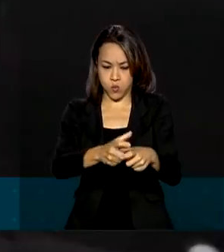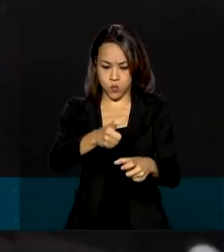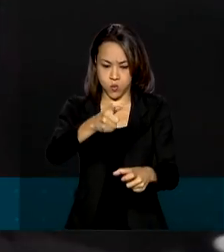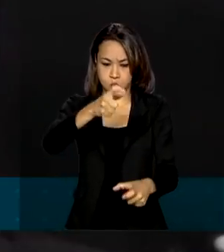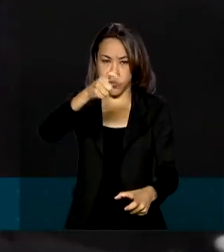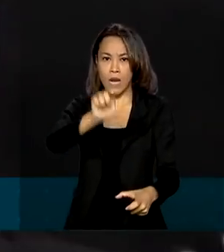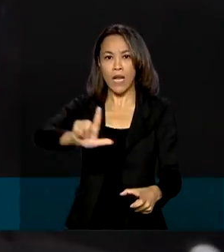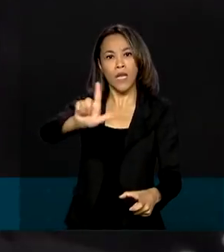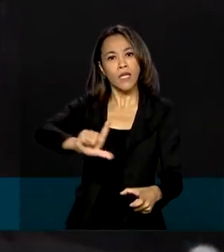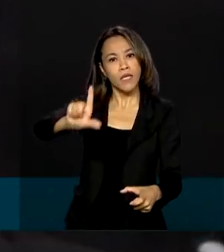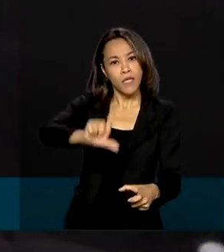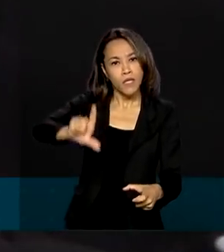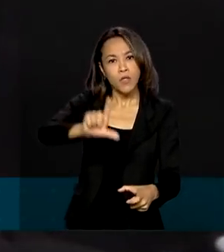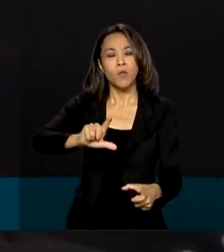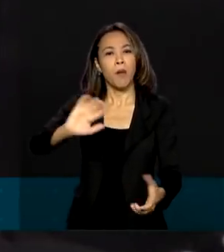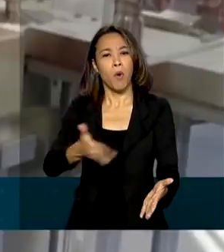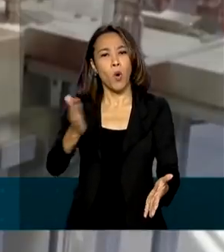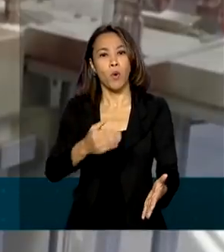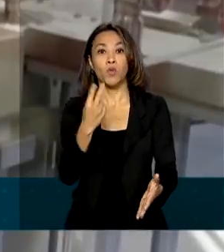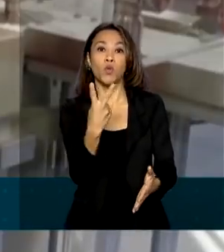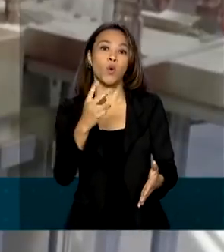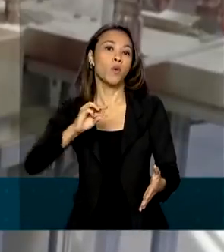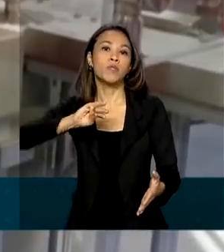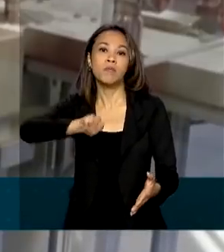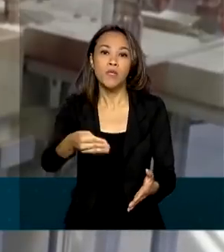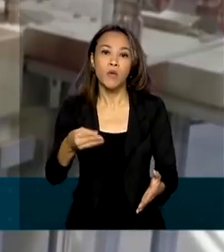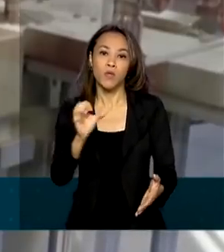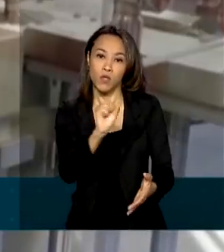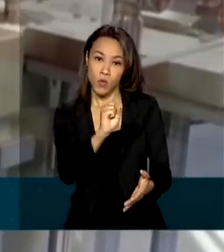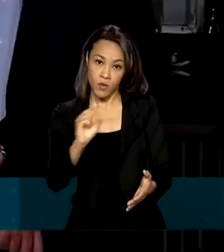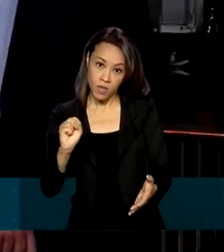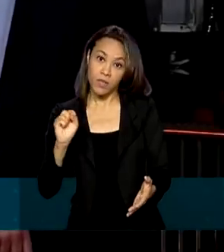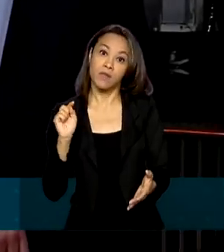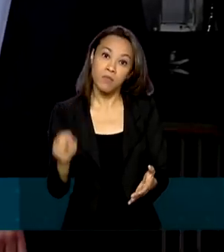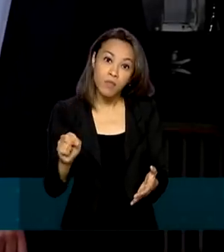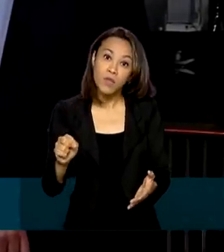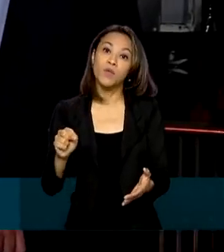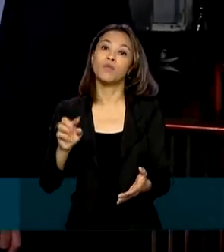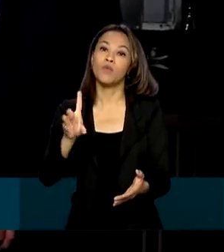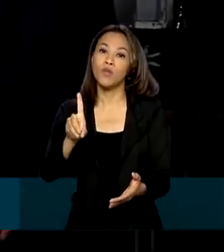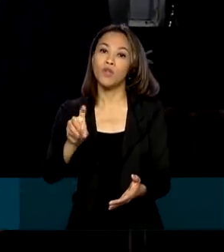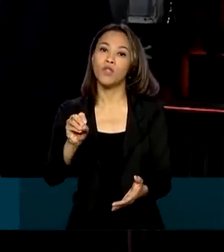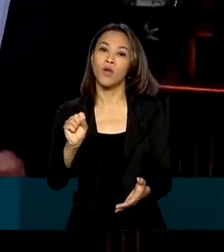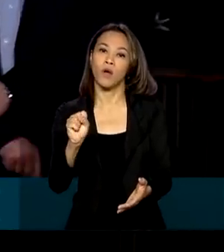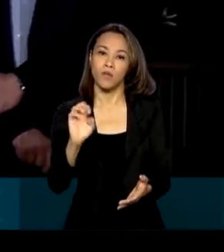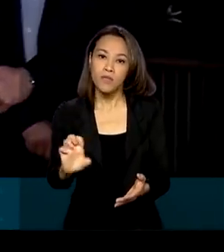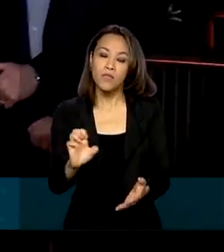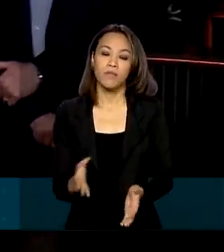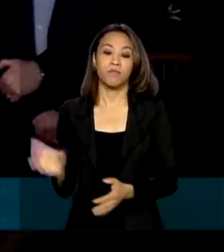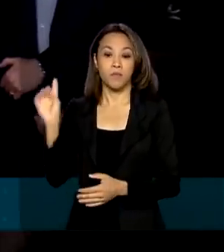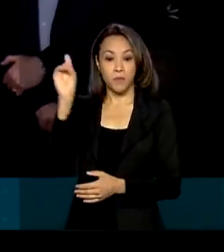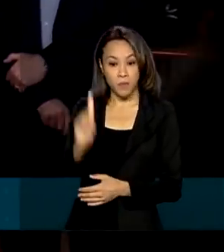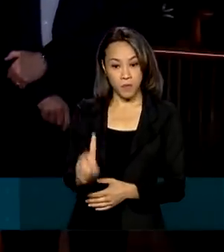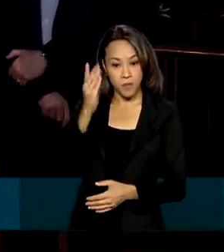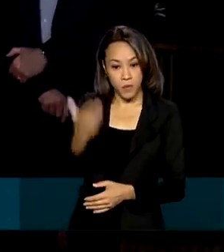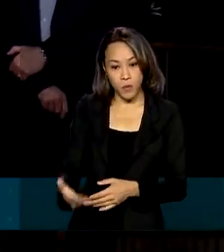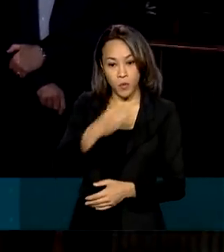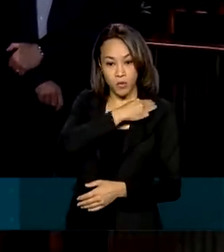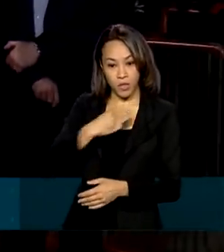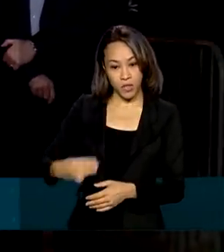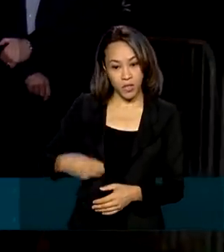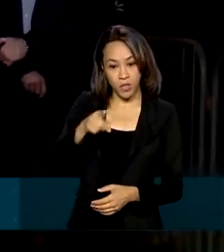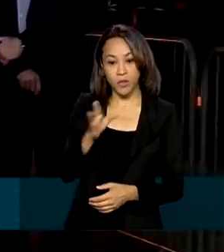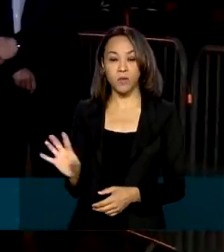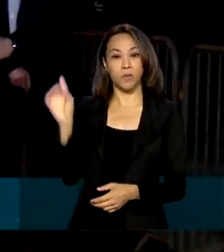para a produção de 2,8 milhões de doses de imunizantes. O ministro da Saúde, Eduardo Pazuello, das Relações